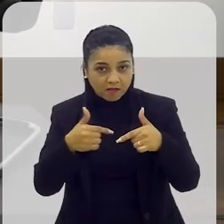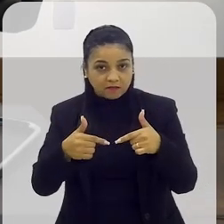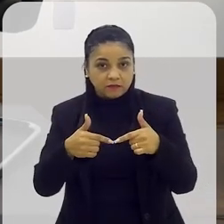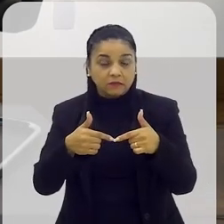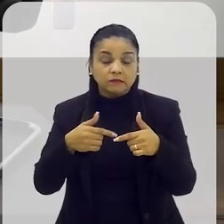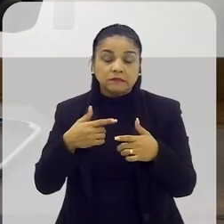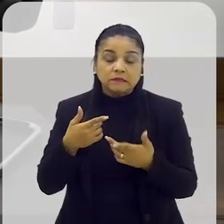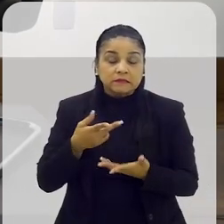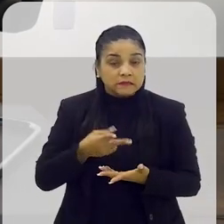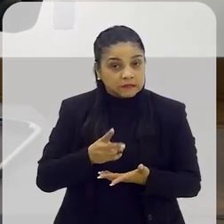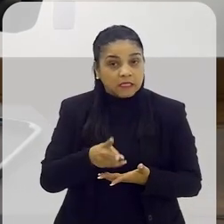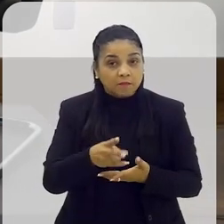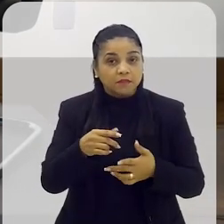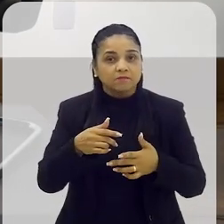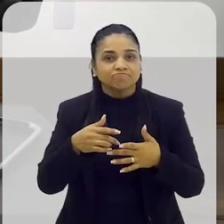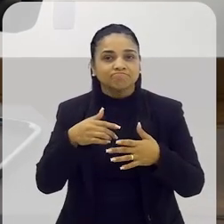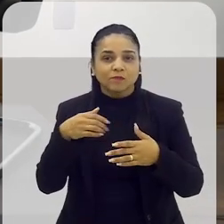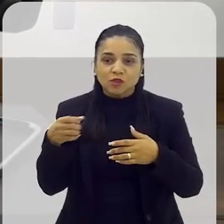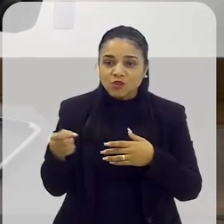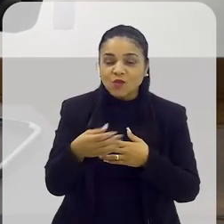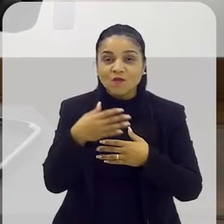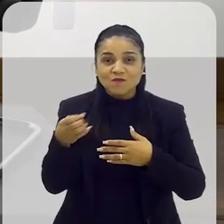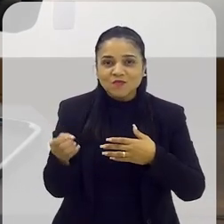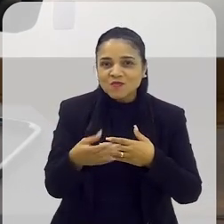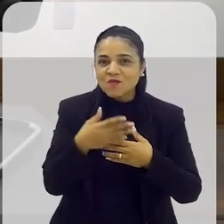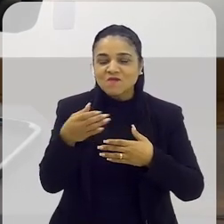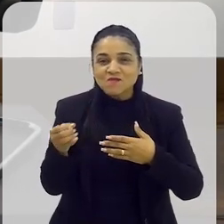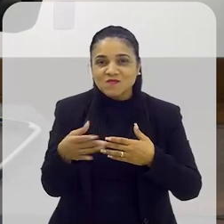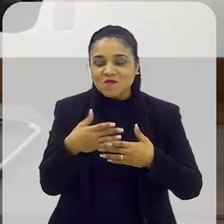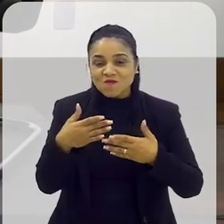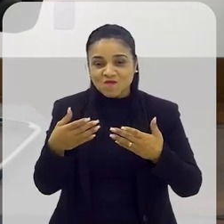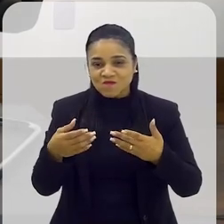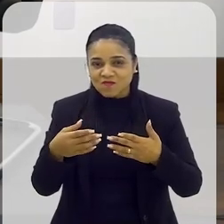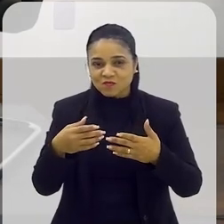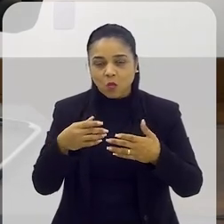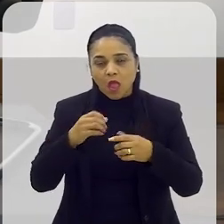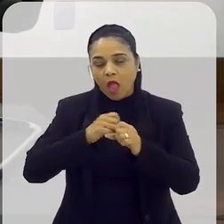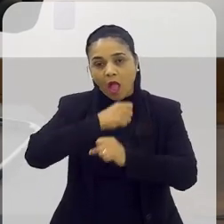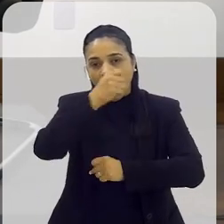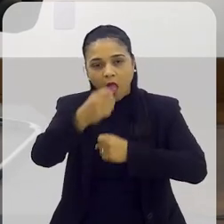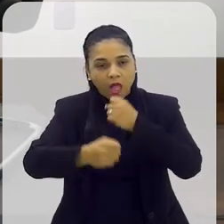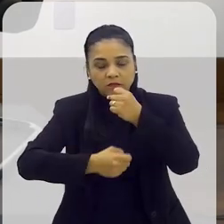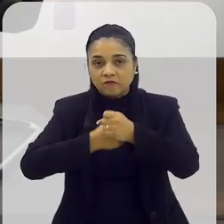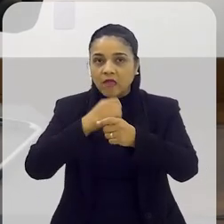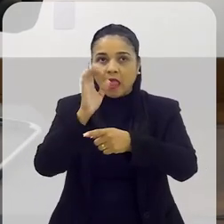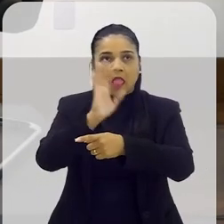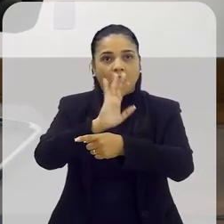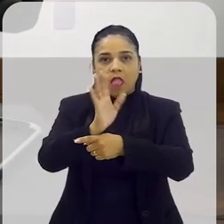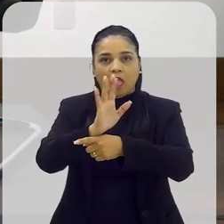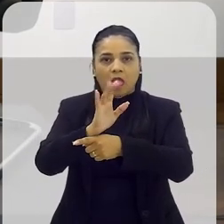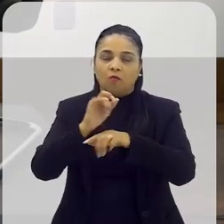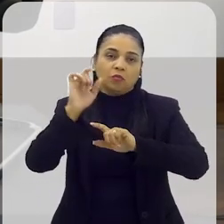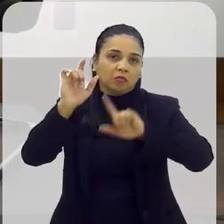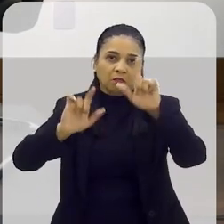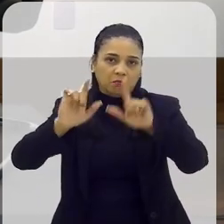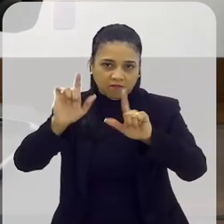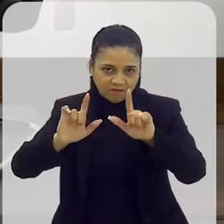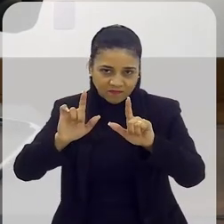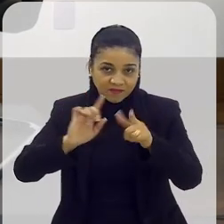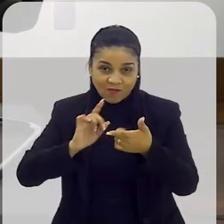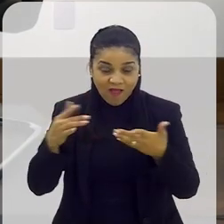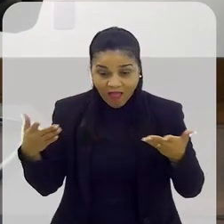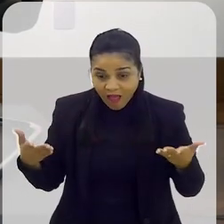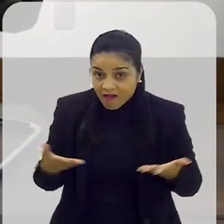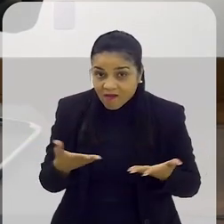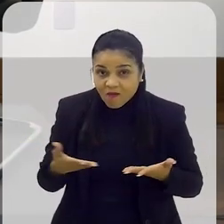ele está sempre atualizado, porque a gente está fazendo agora, a gente está fazendo um produto que vai ao ar ano que vem, que vai ao ar daqui